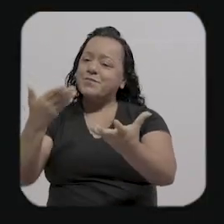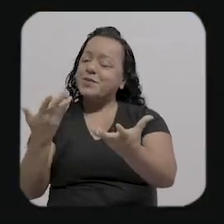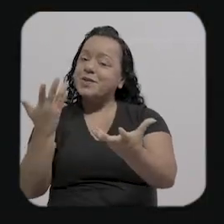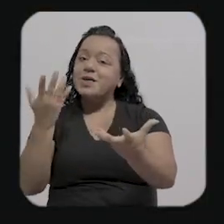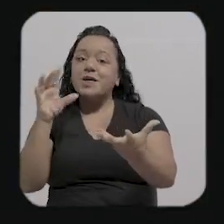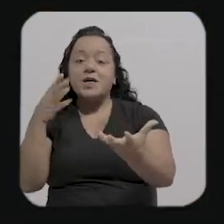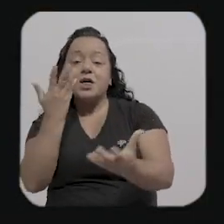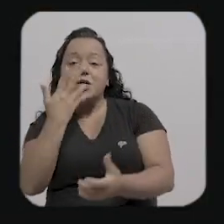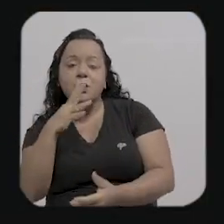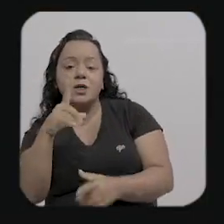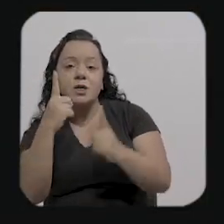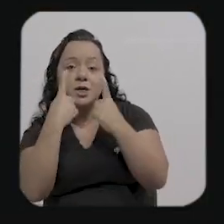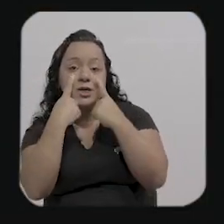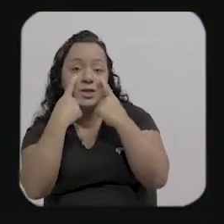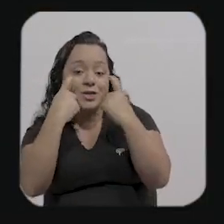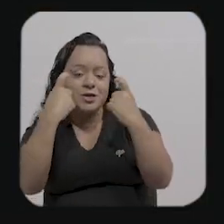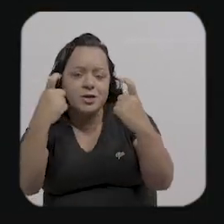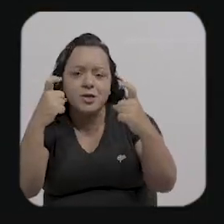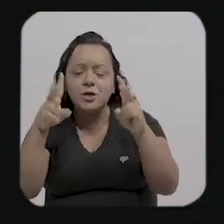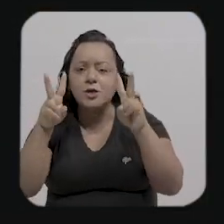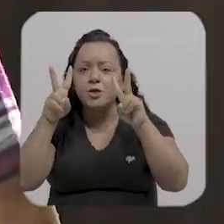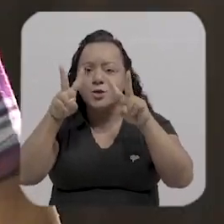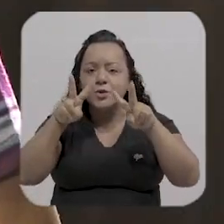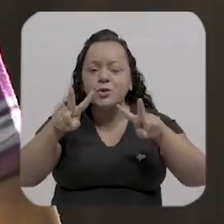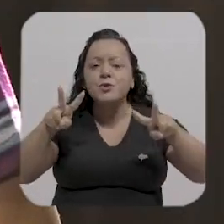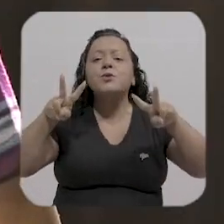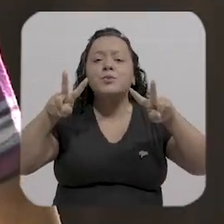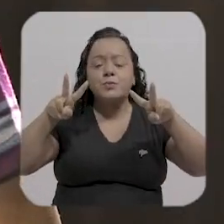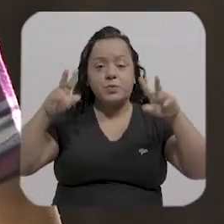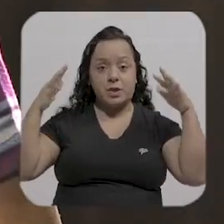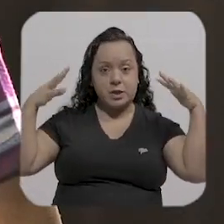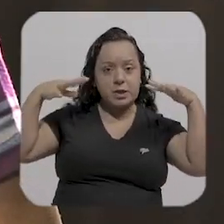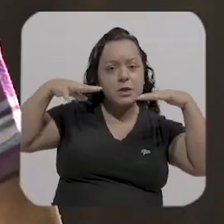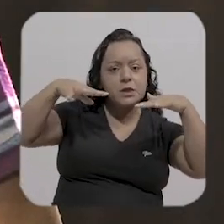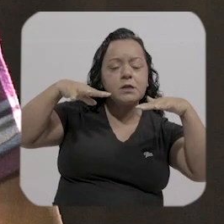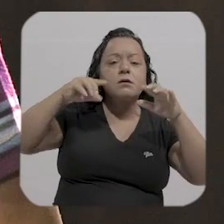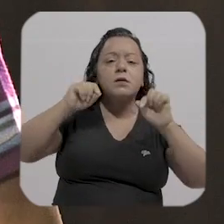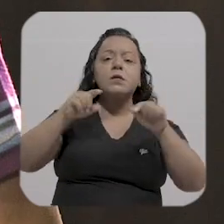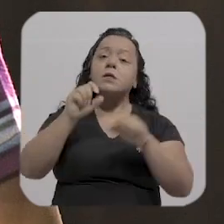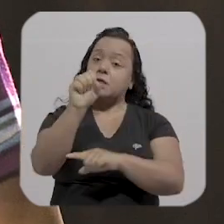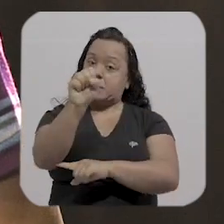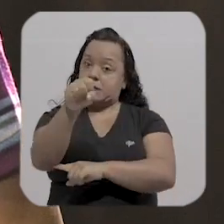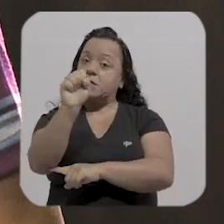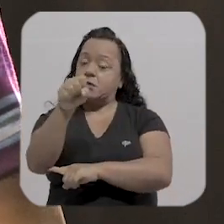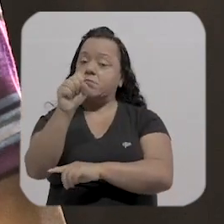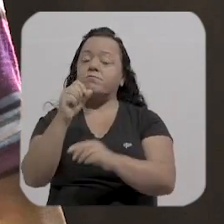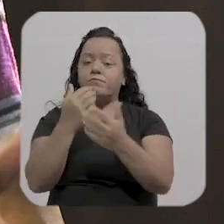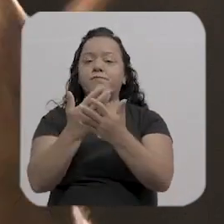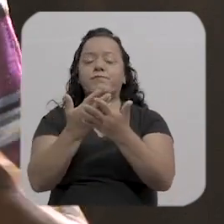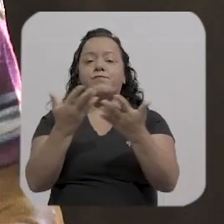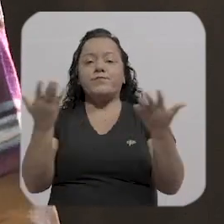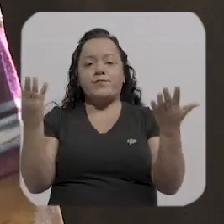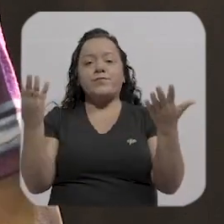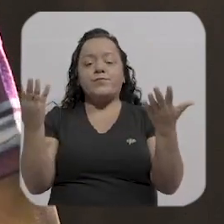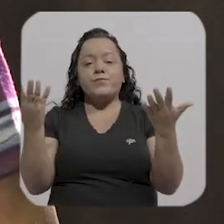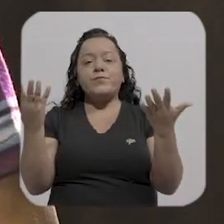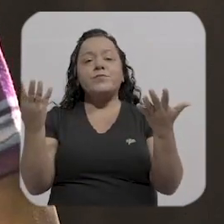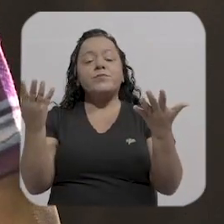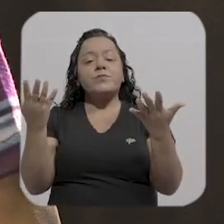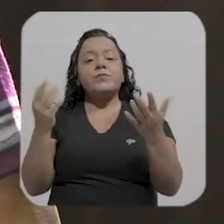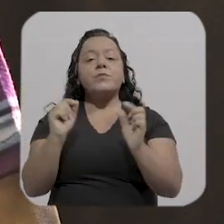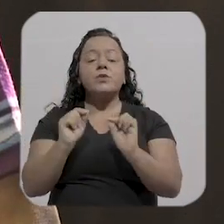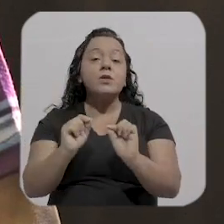era curioso, tudo era digno de atenção. E sim, sim, isso aí foi